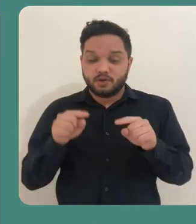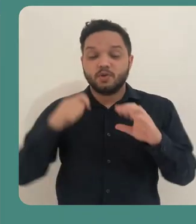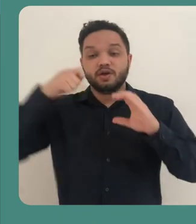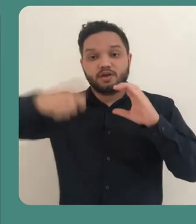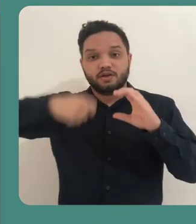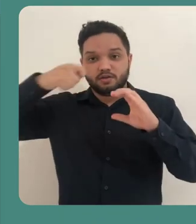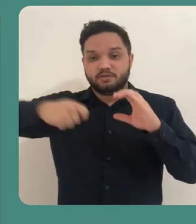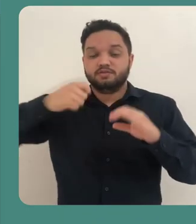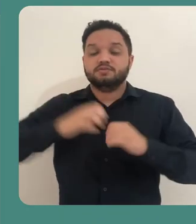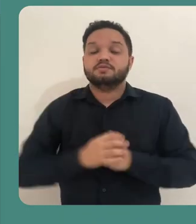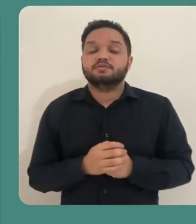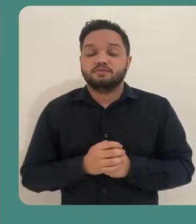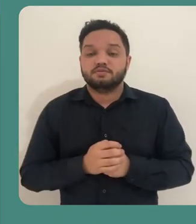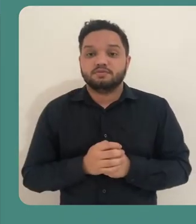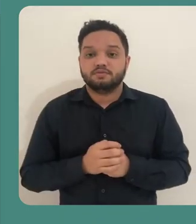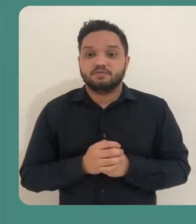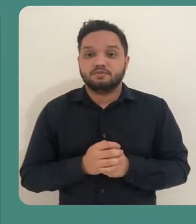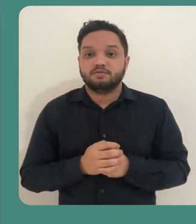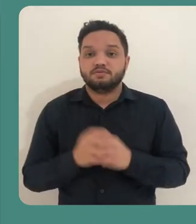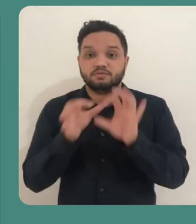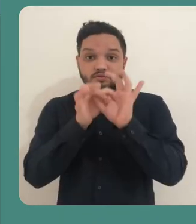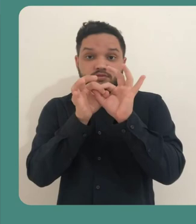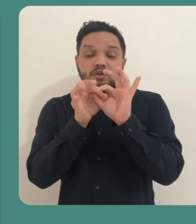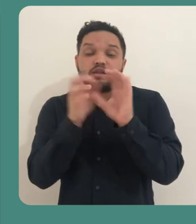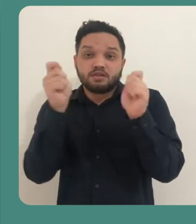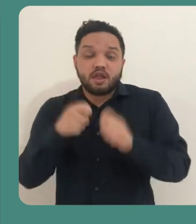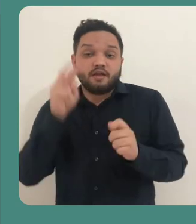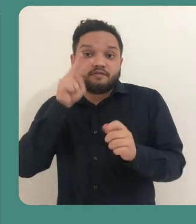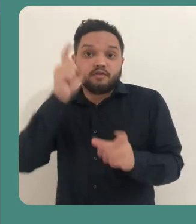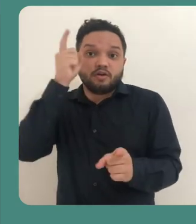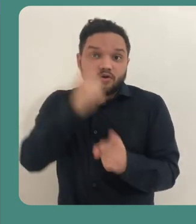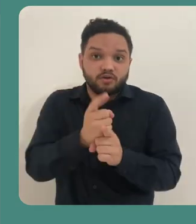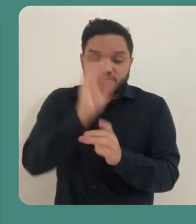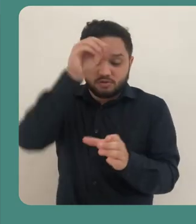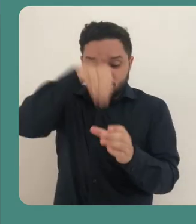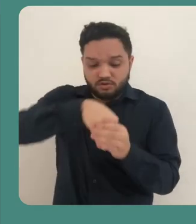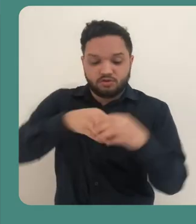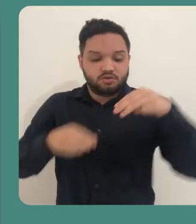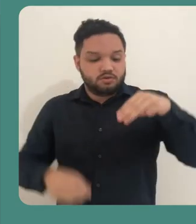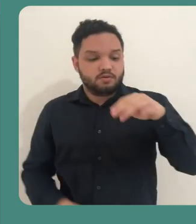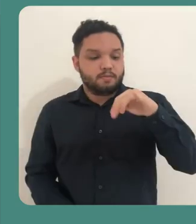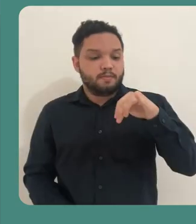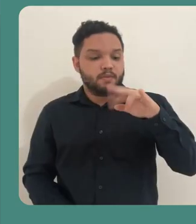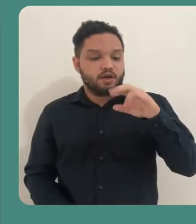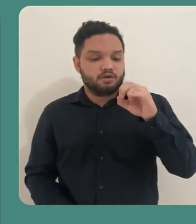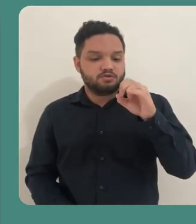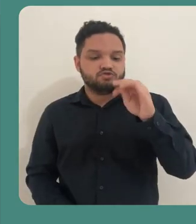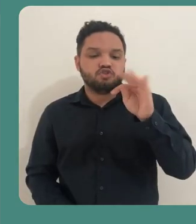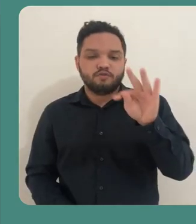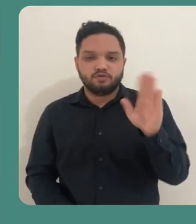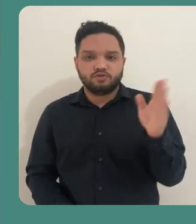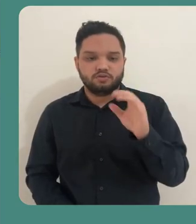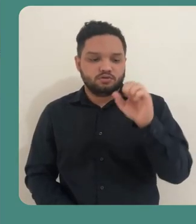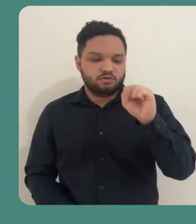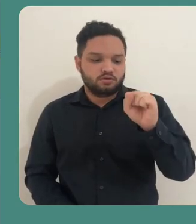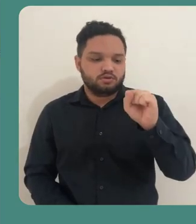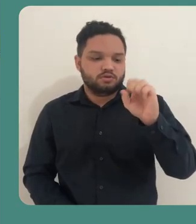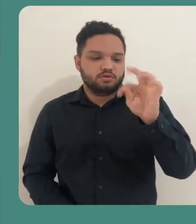Essa gravação, ela vai ficar disponibilizada no Microsoft Stream.